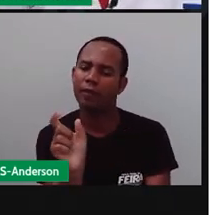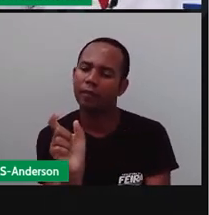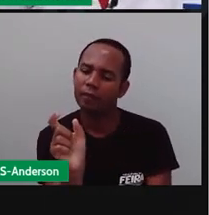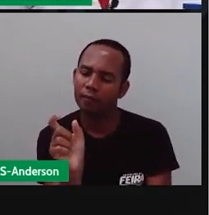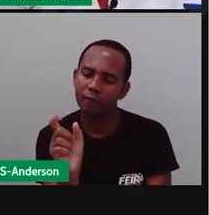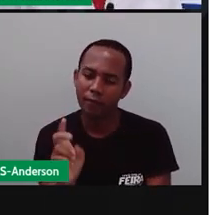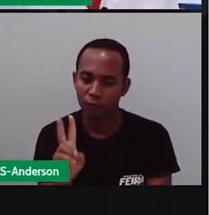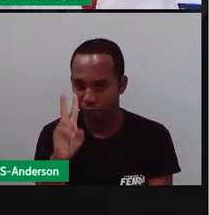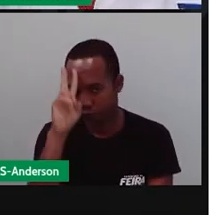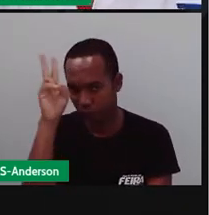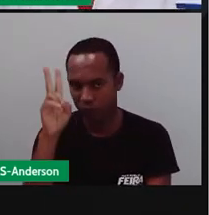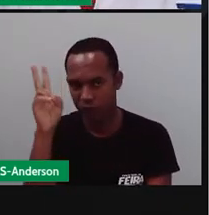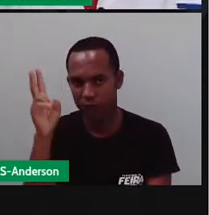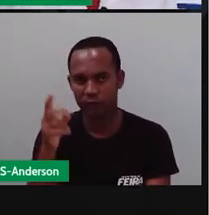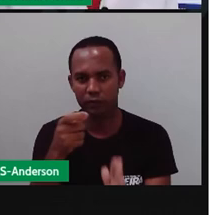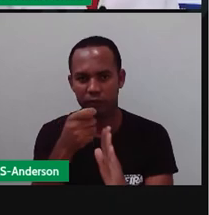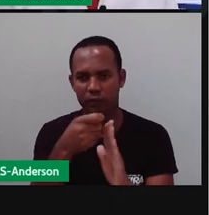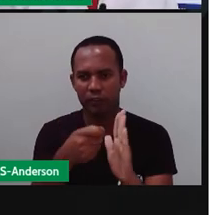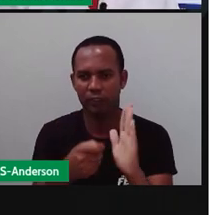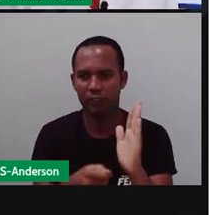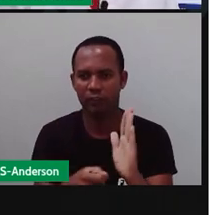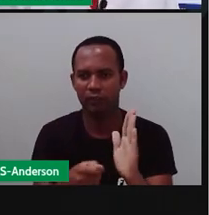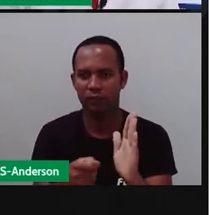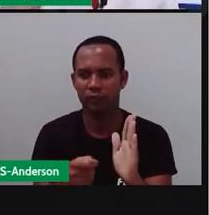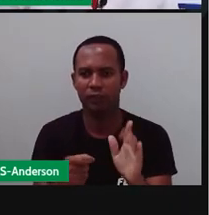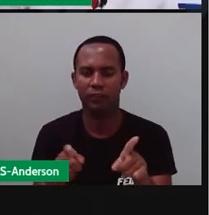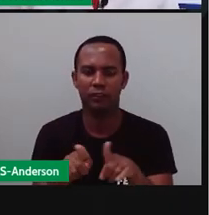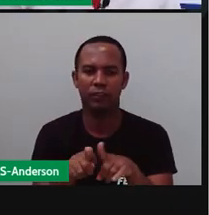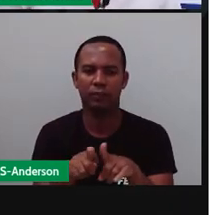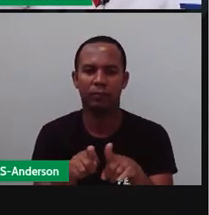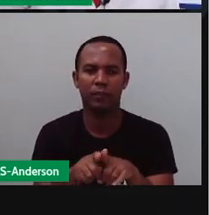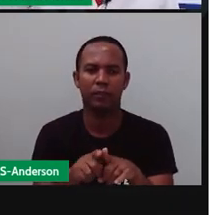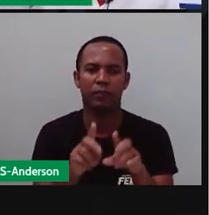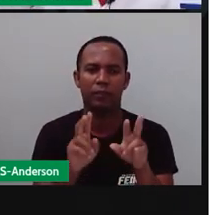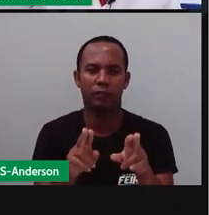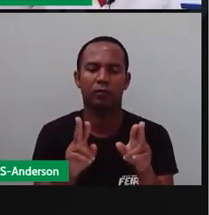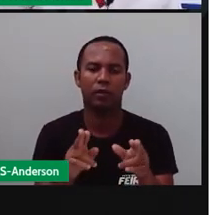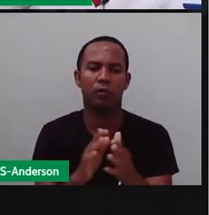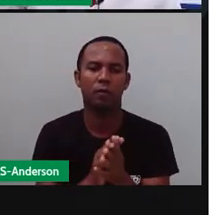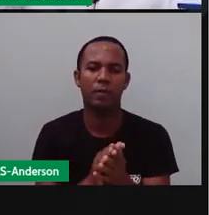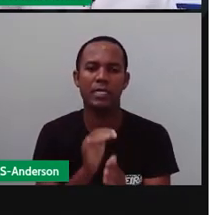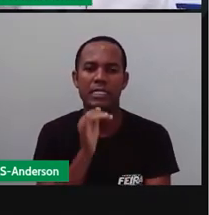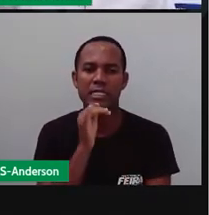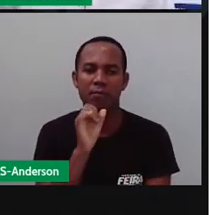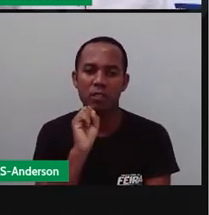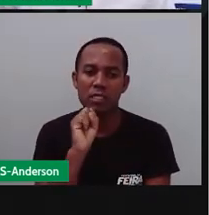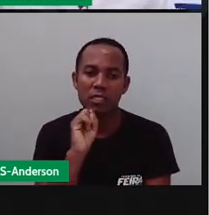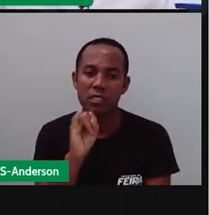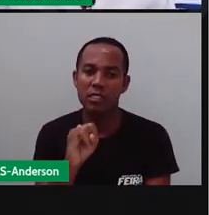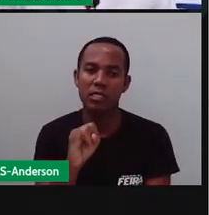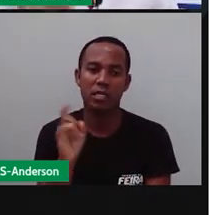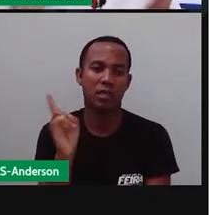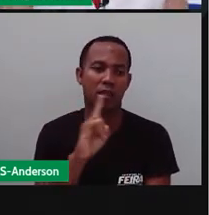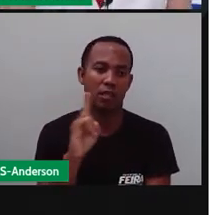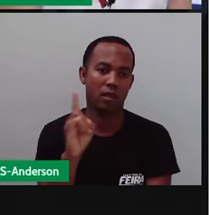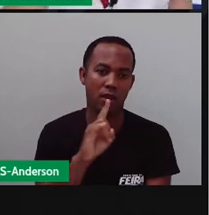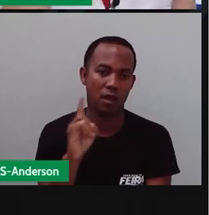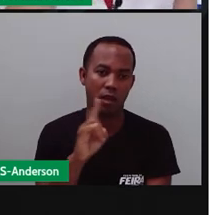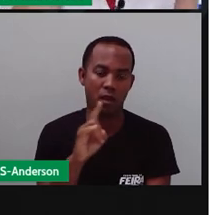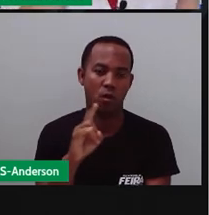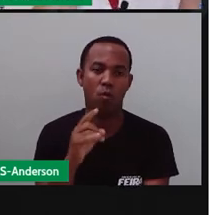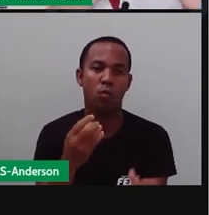e se escreve U, se pronuncia U. Se não fosse a sílaba mais forte, eu iria o quê?